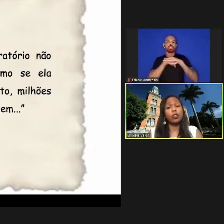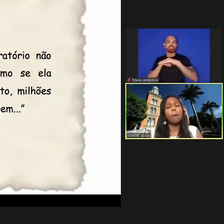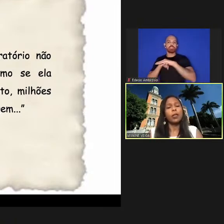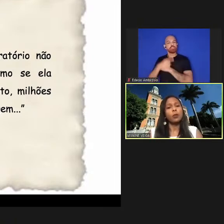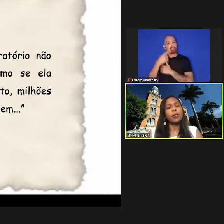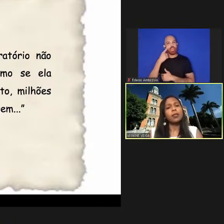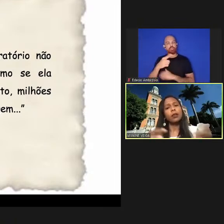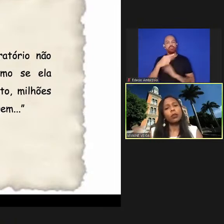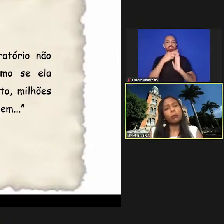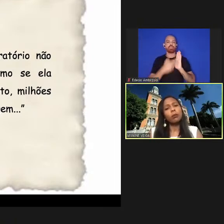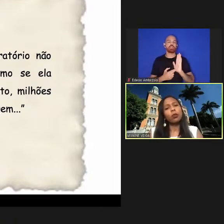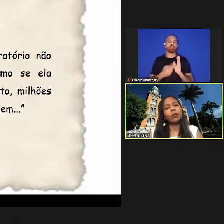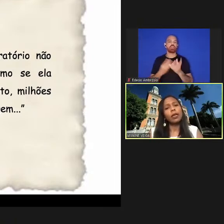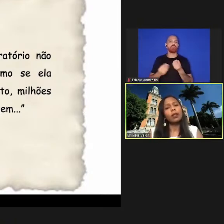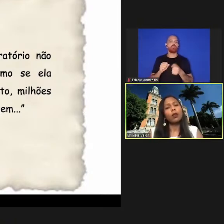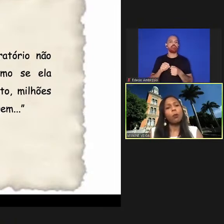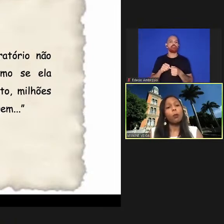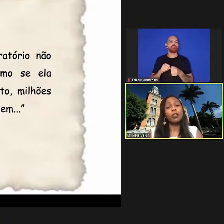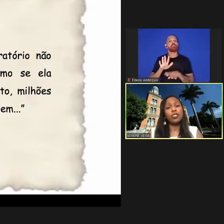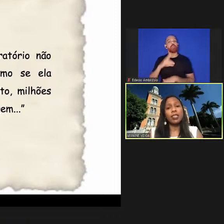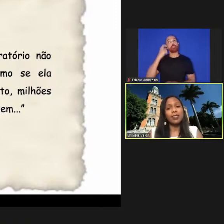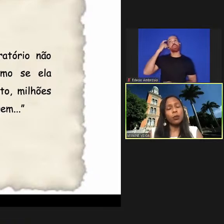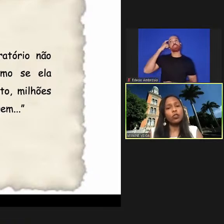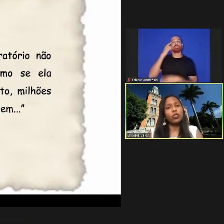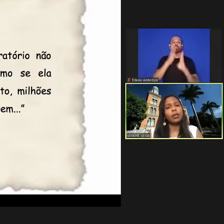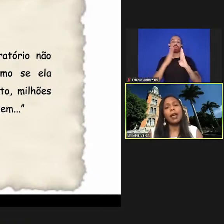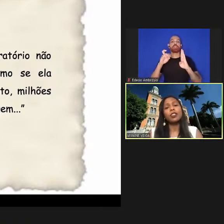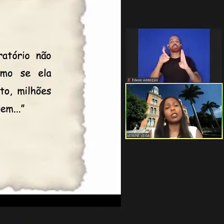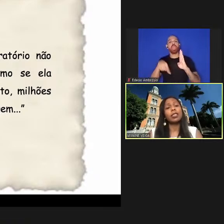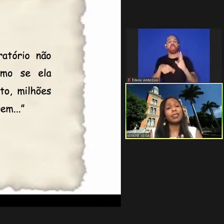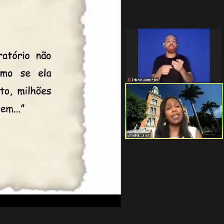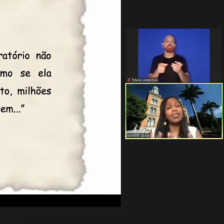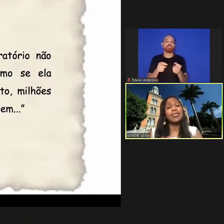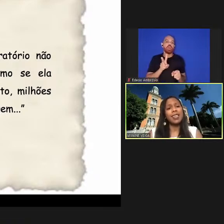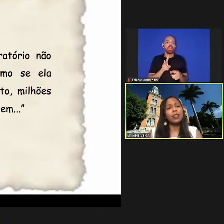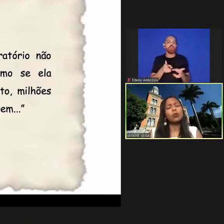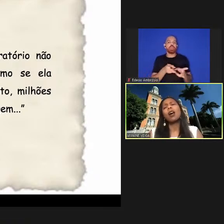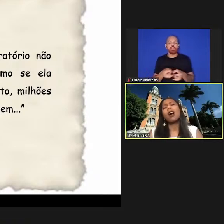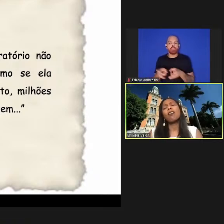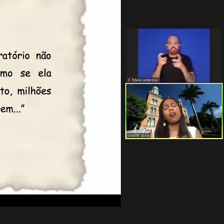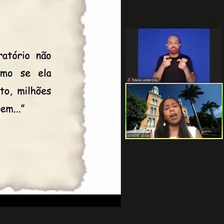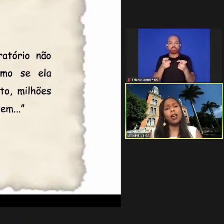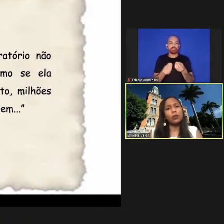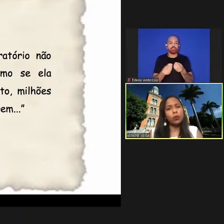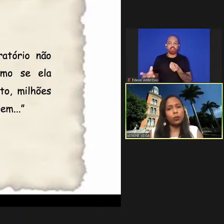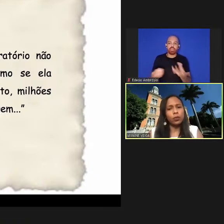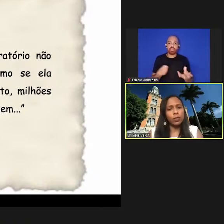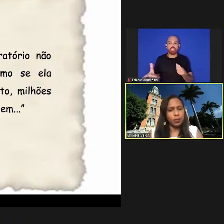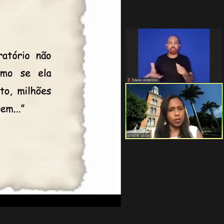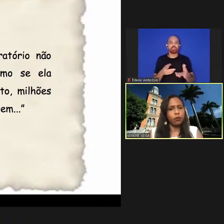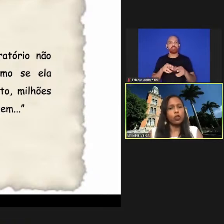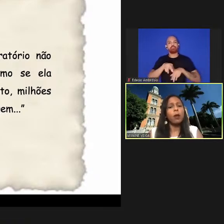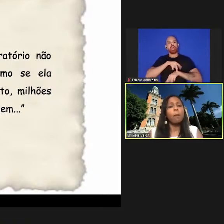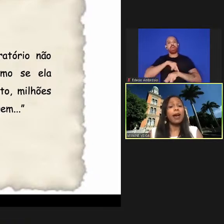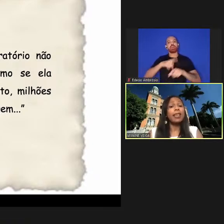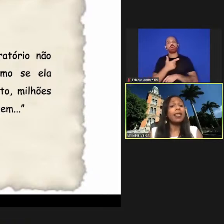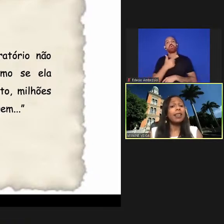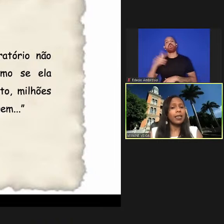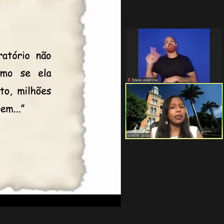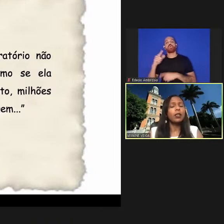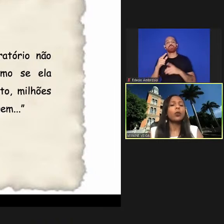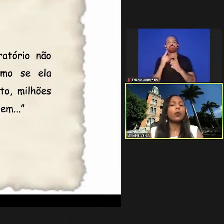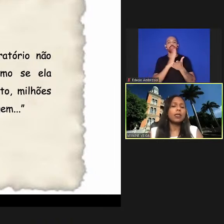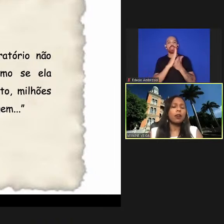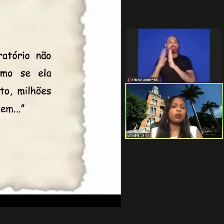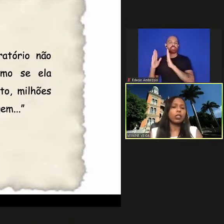feitas mas pensando na biblioteca como uma estação de triagem que dá acesso a vários outros acervos para